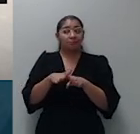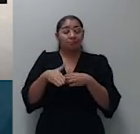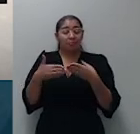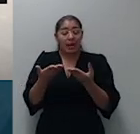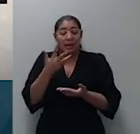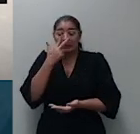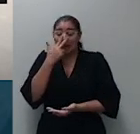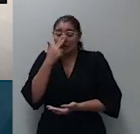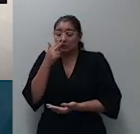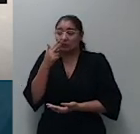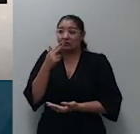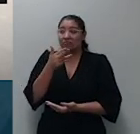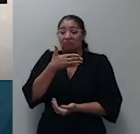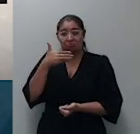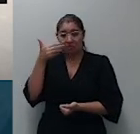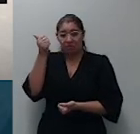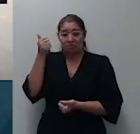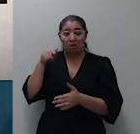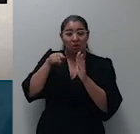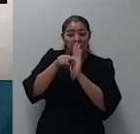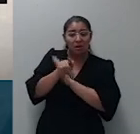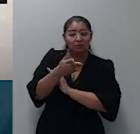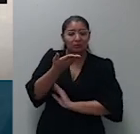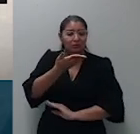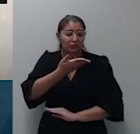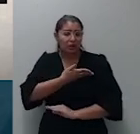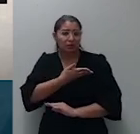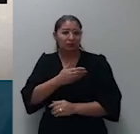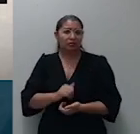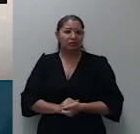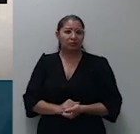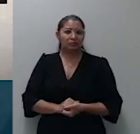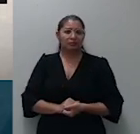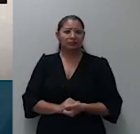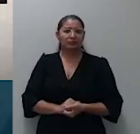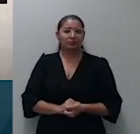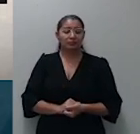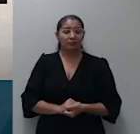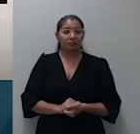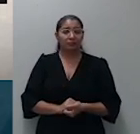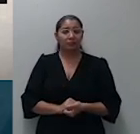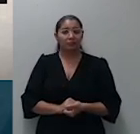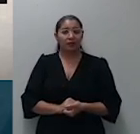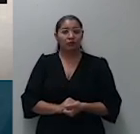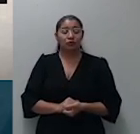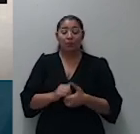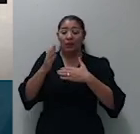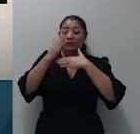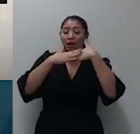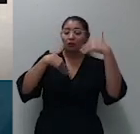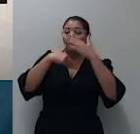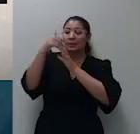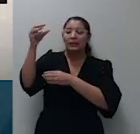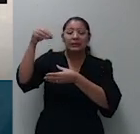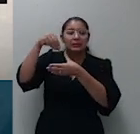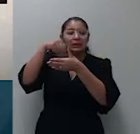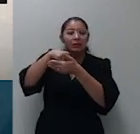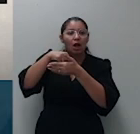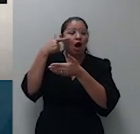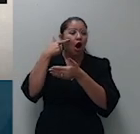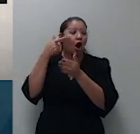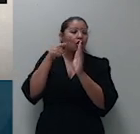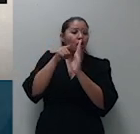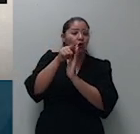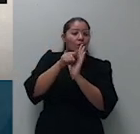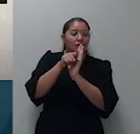se não é o caso de submetermos a matéria da competência interna ao exame da corte especial